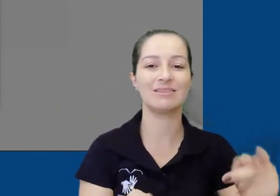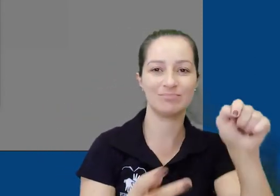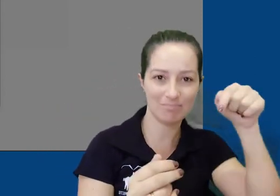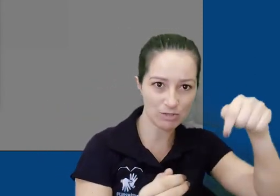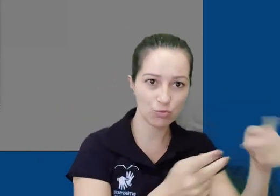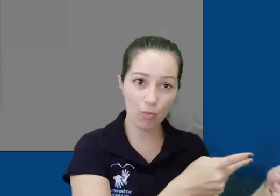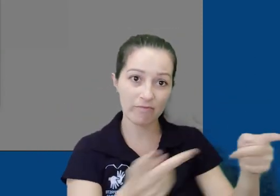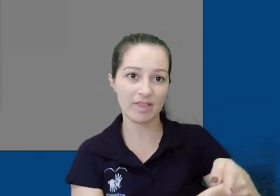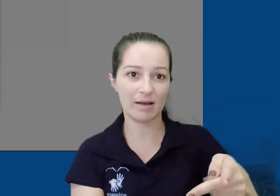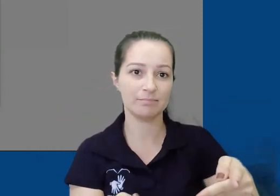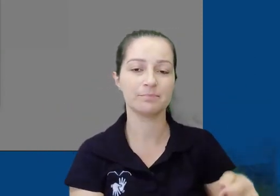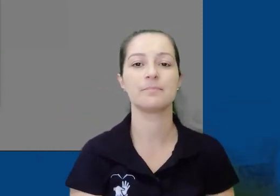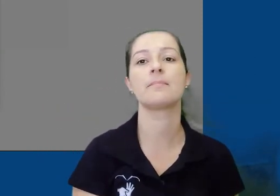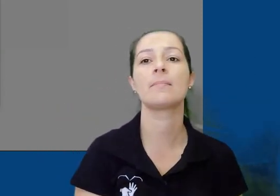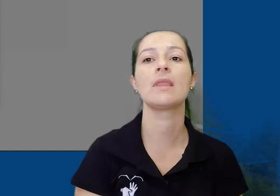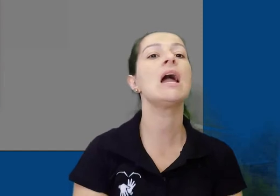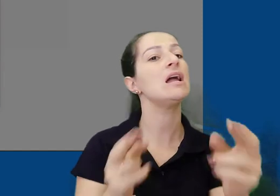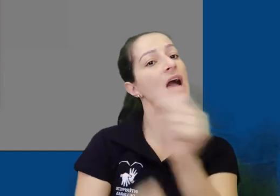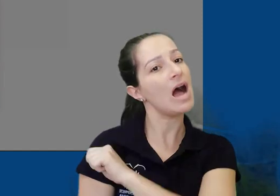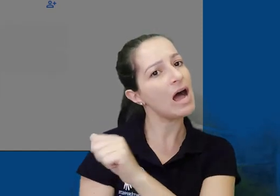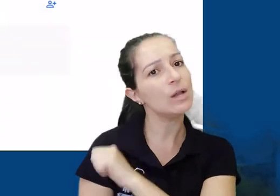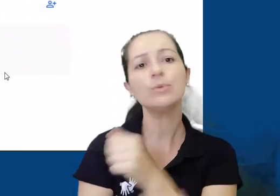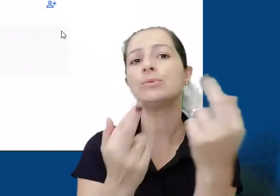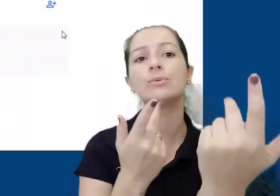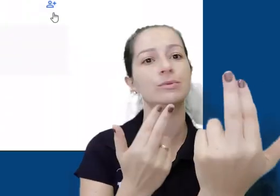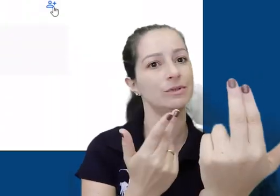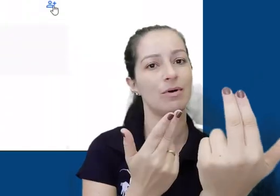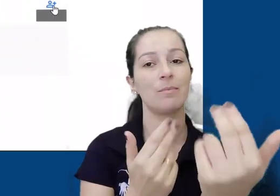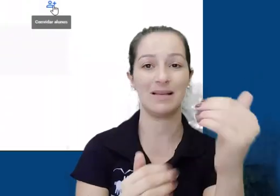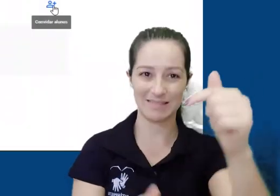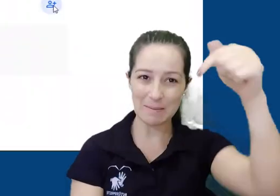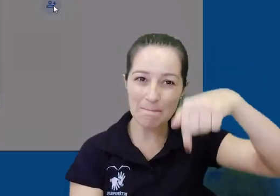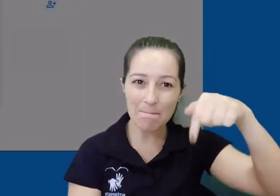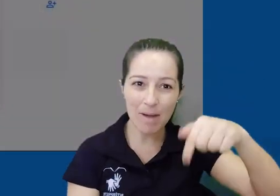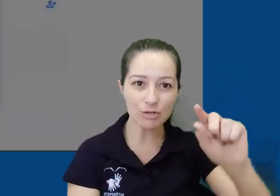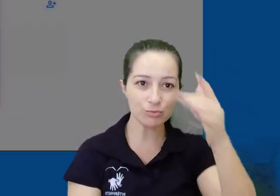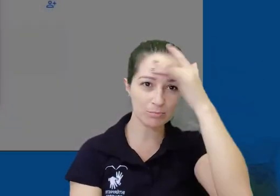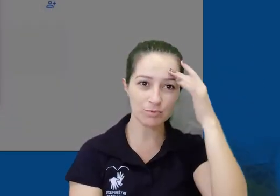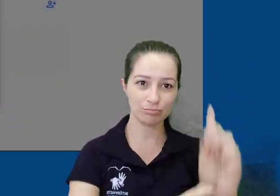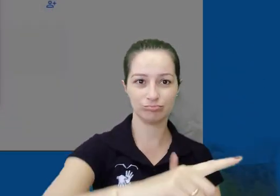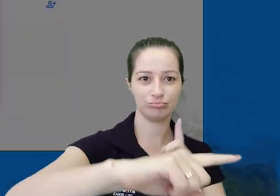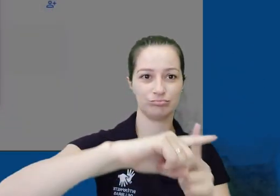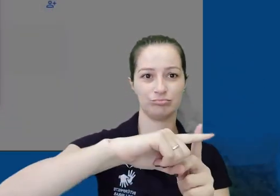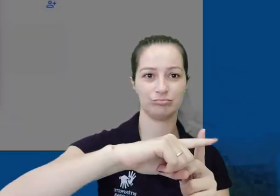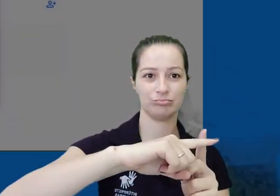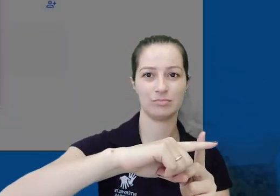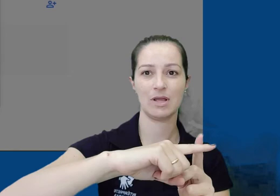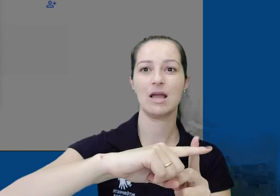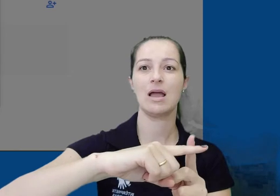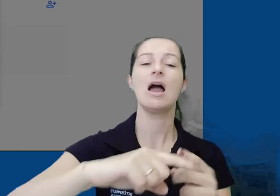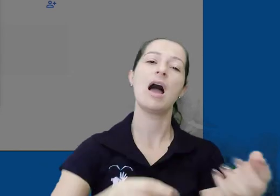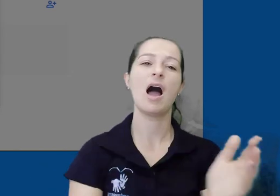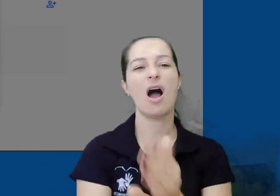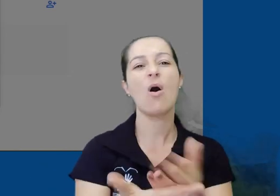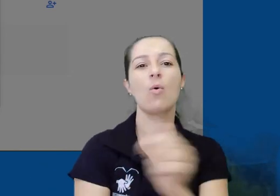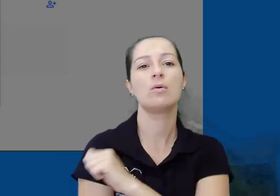Convidar no canto inferior direito dessa janela. Para convidar alunos, o processo se repetirá, mas agora clicando no segundo símbolo da pessoa com mais ao